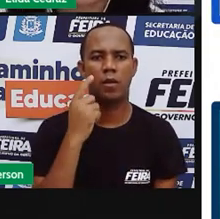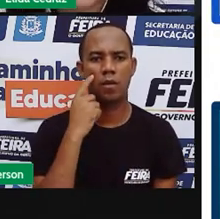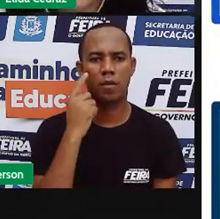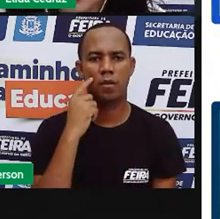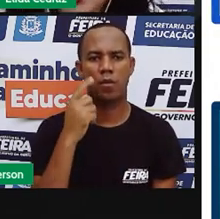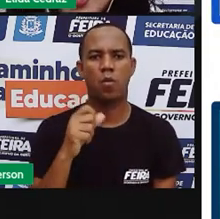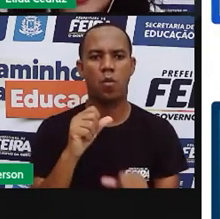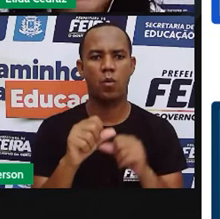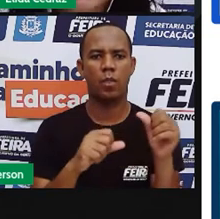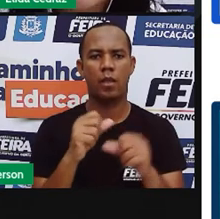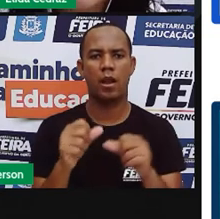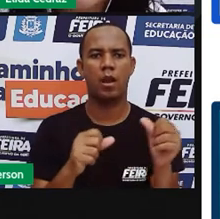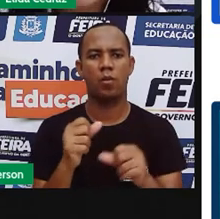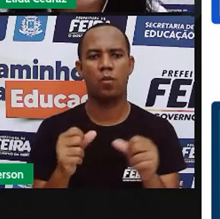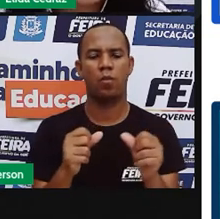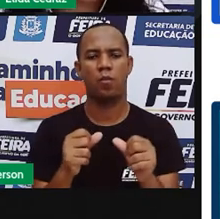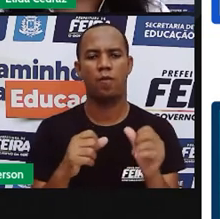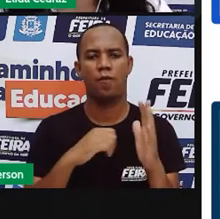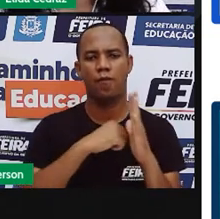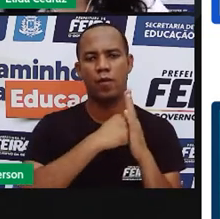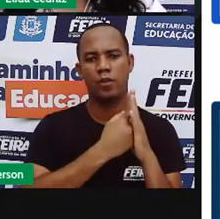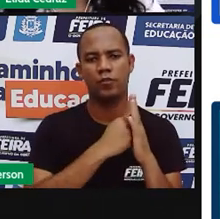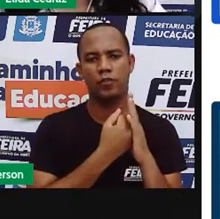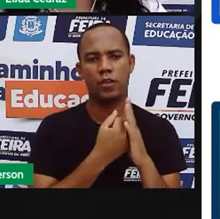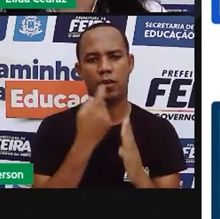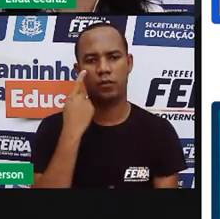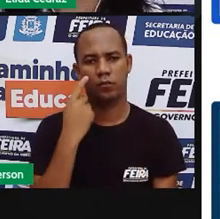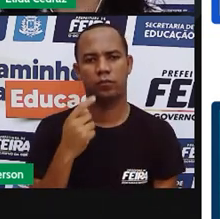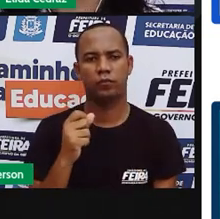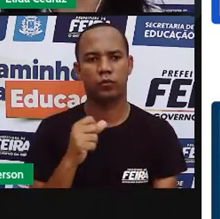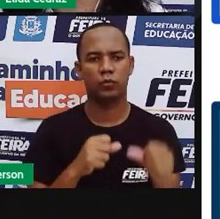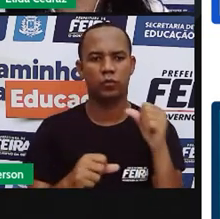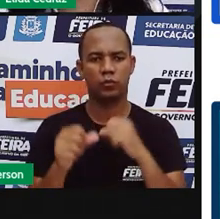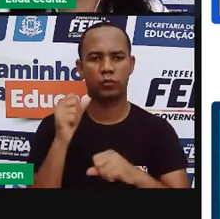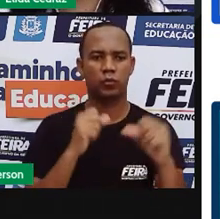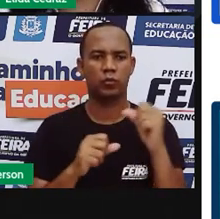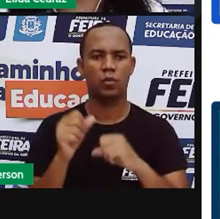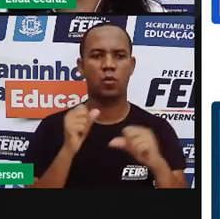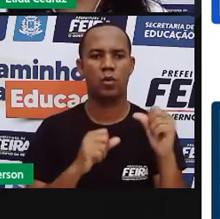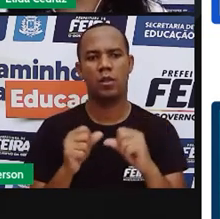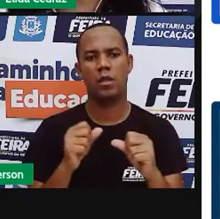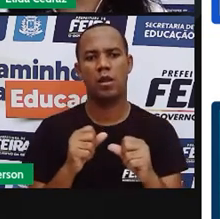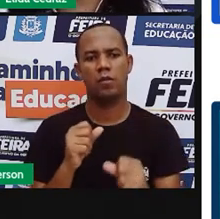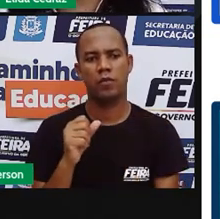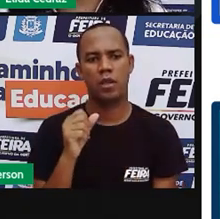fechado. E qual é o contrário de quente?